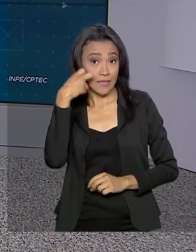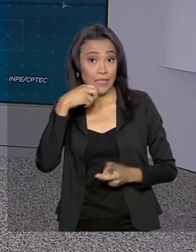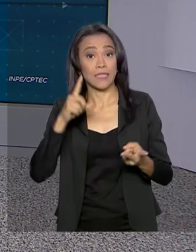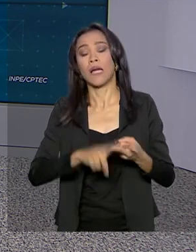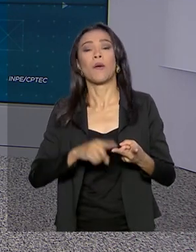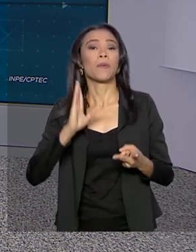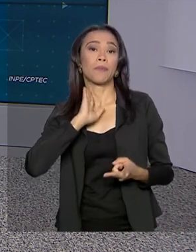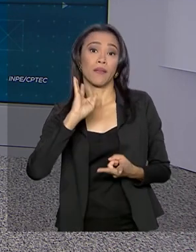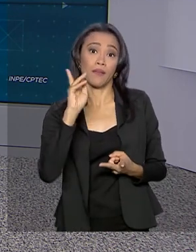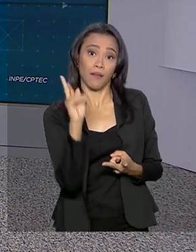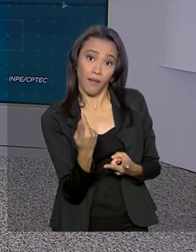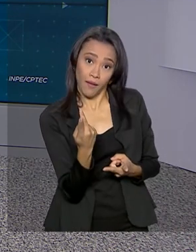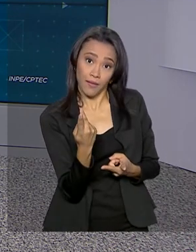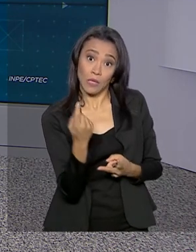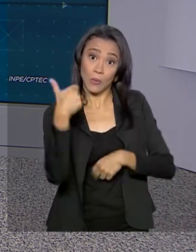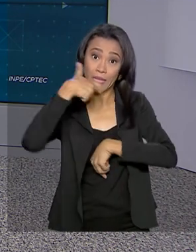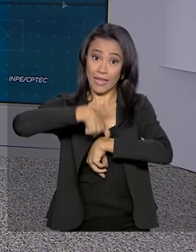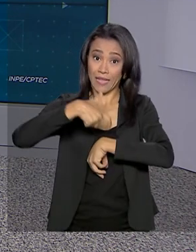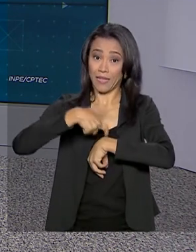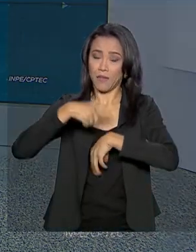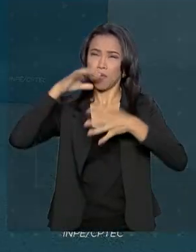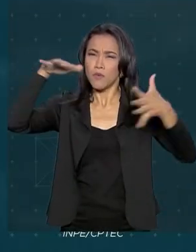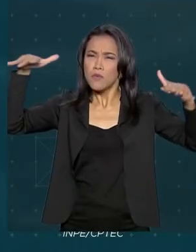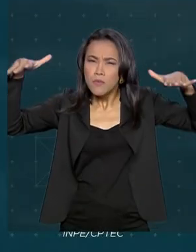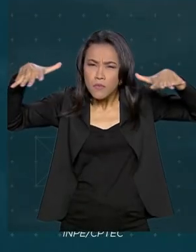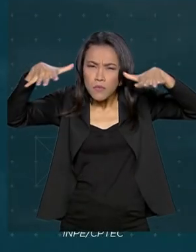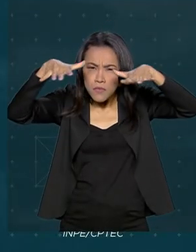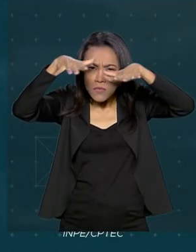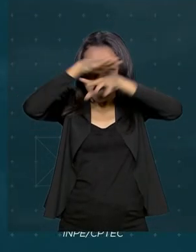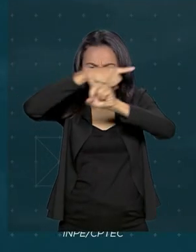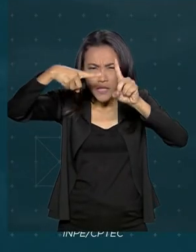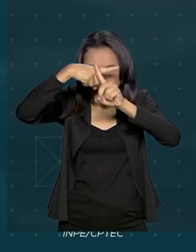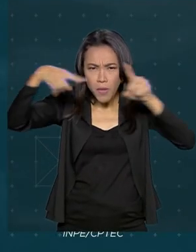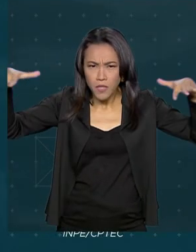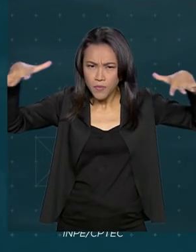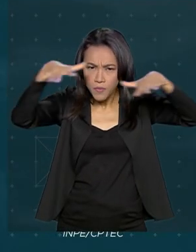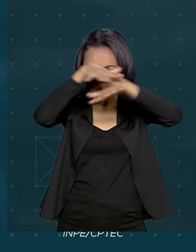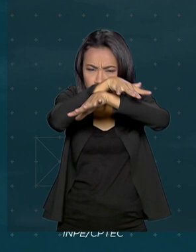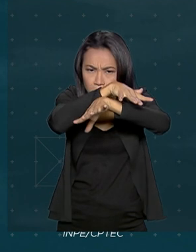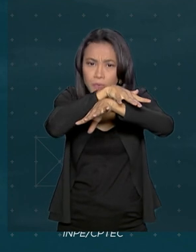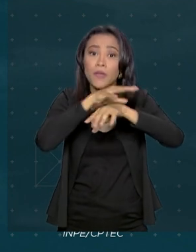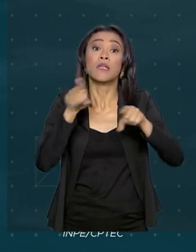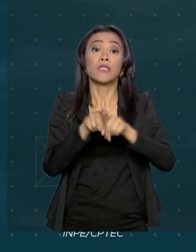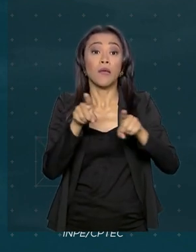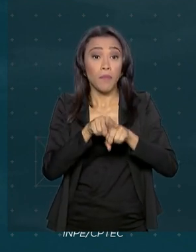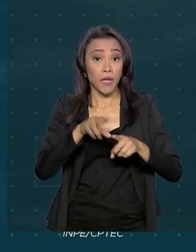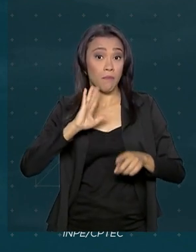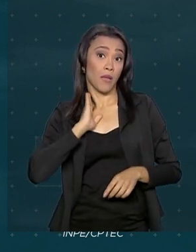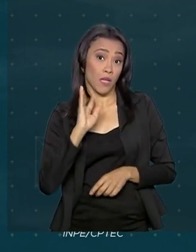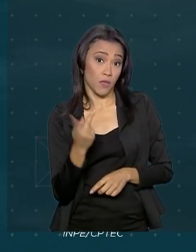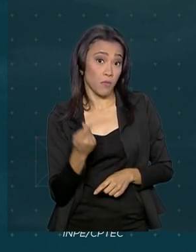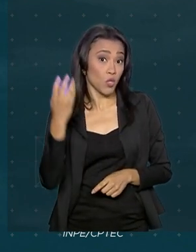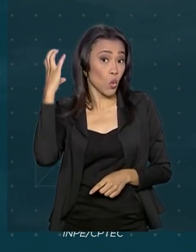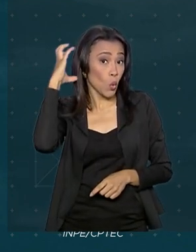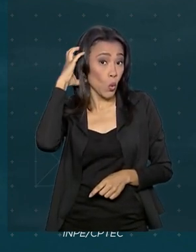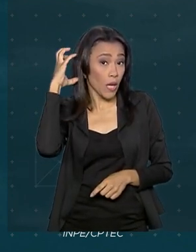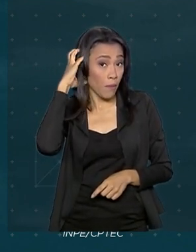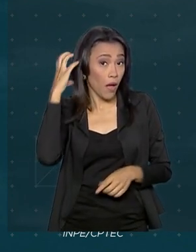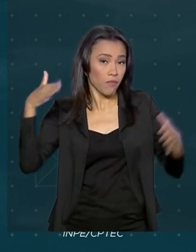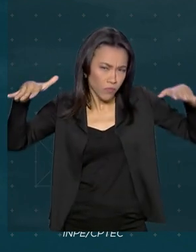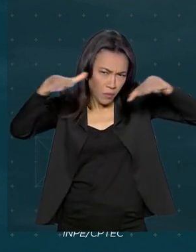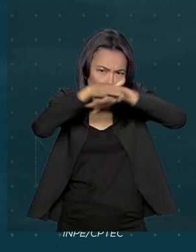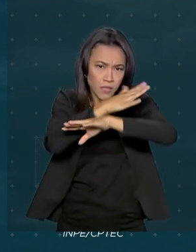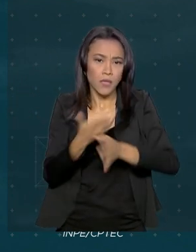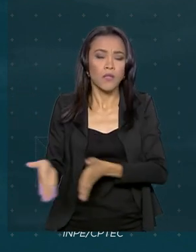Belo Horizonte, tempo parcialmente nublado. Natal, Belo Horizonte e Cuiabá, tempo parcialmente nublado.